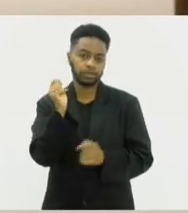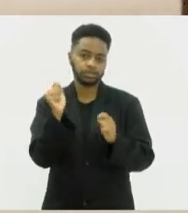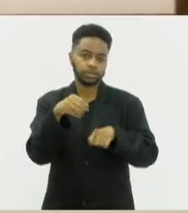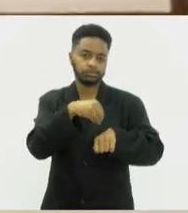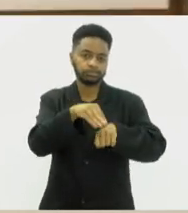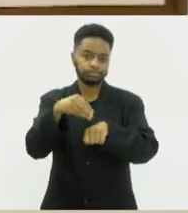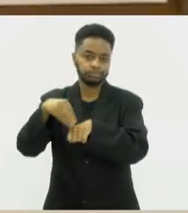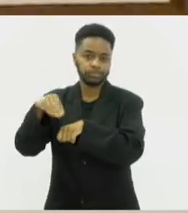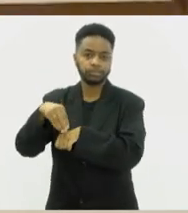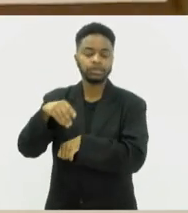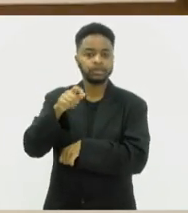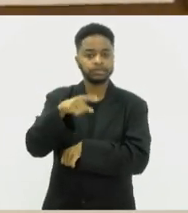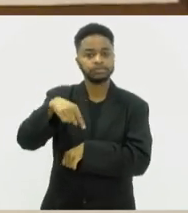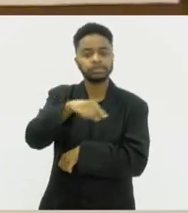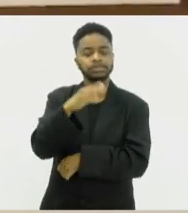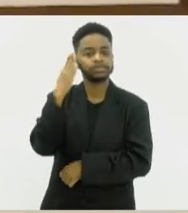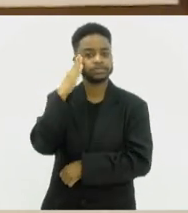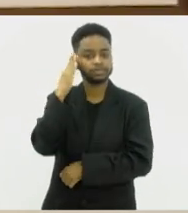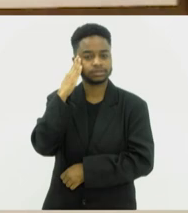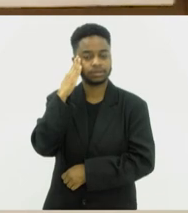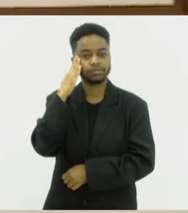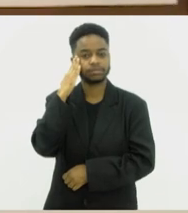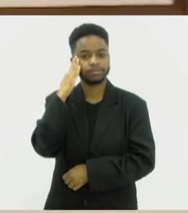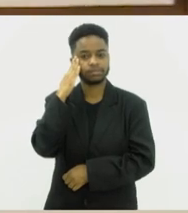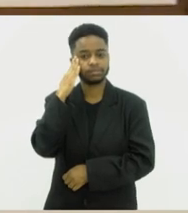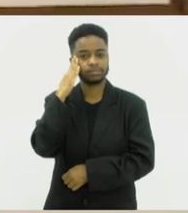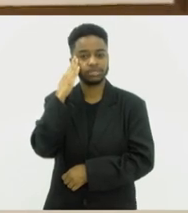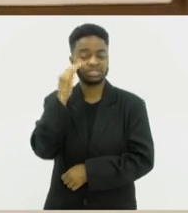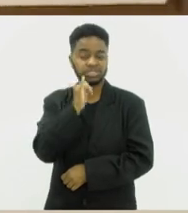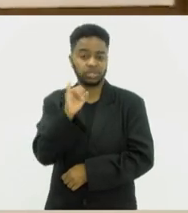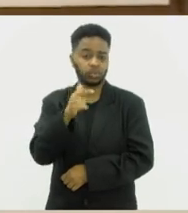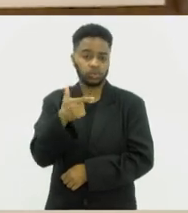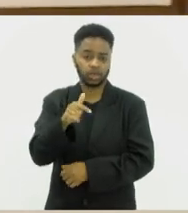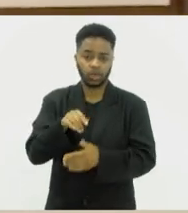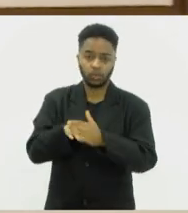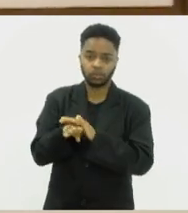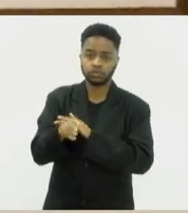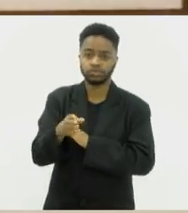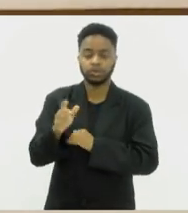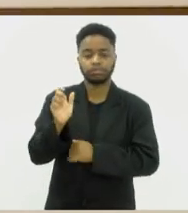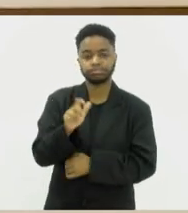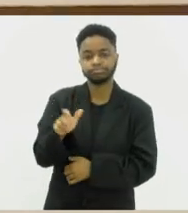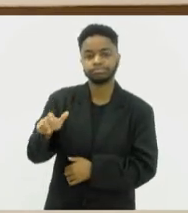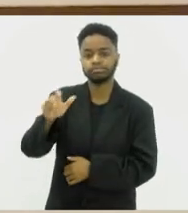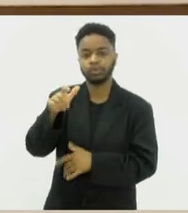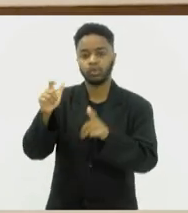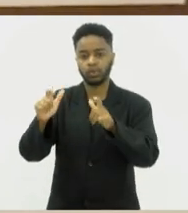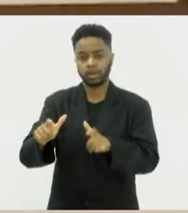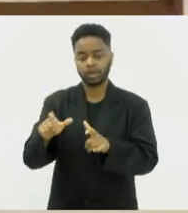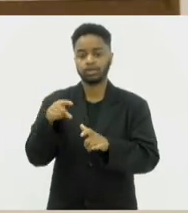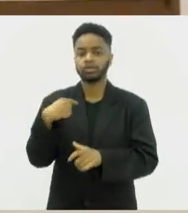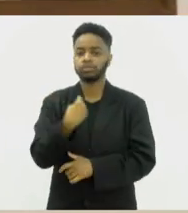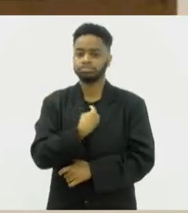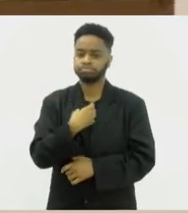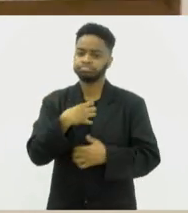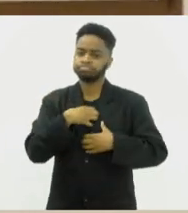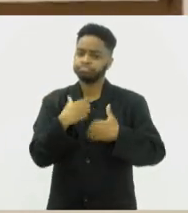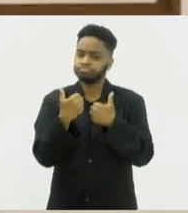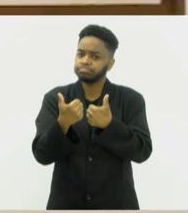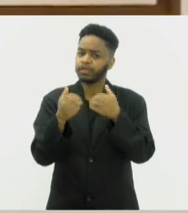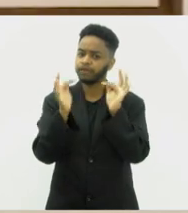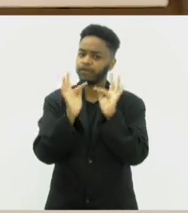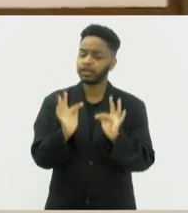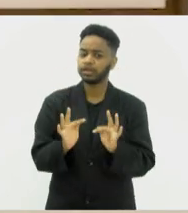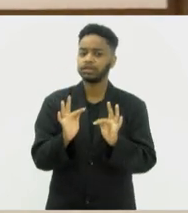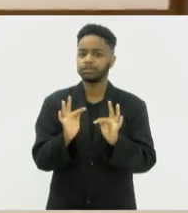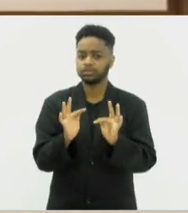conhecimento de quem não está acostumado a fazer aquela trilha. Estamos super satisfeitos.